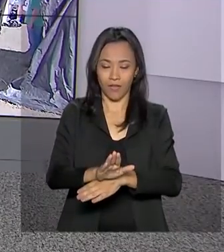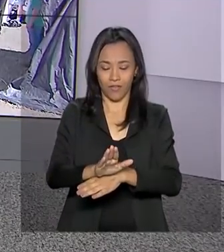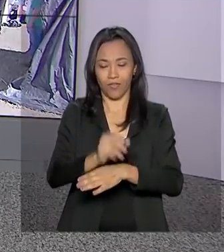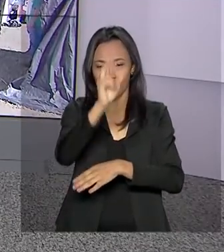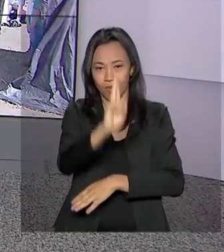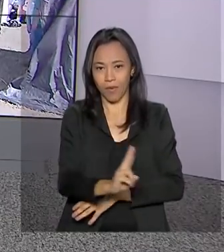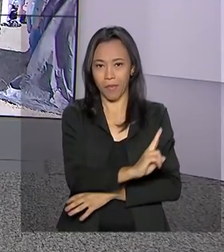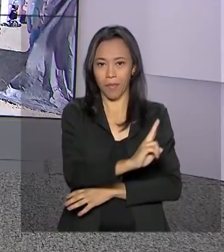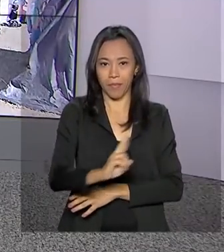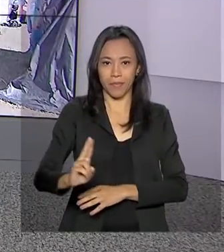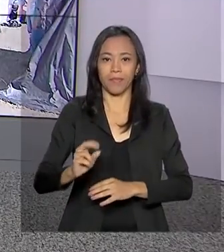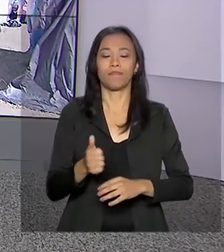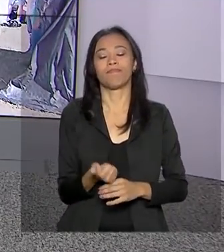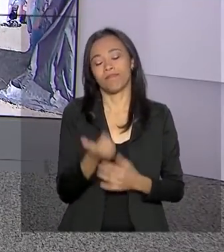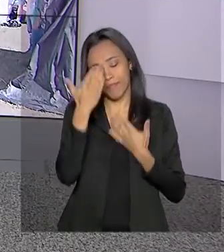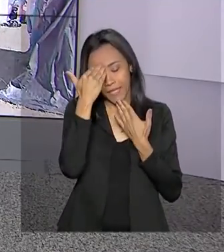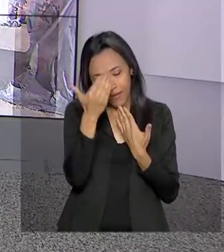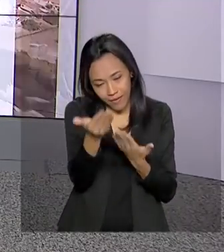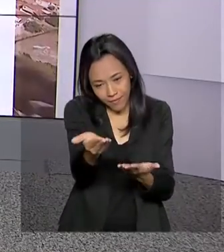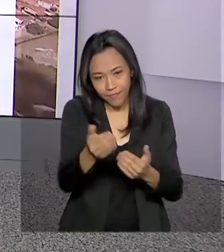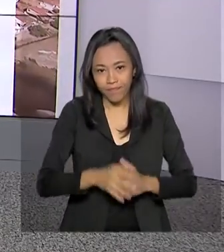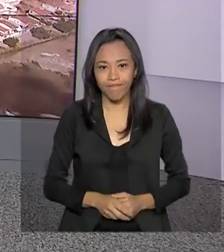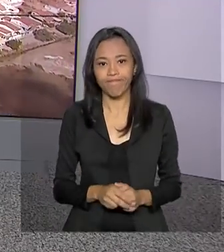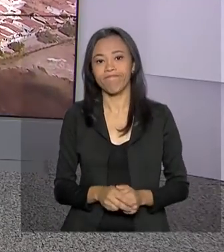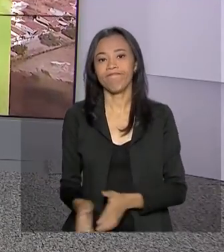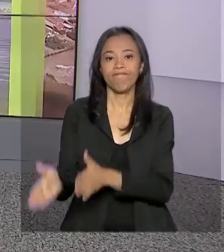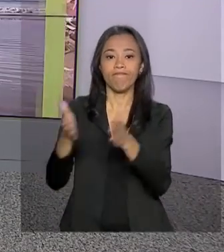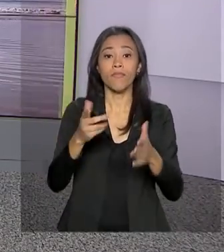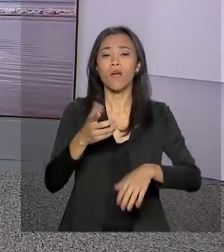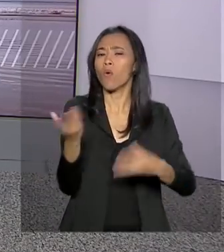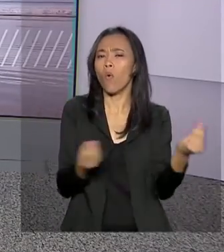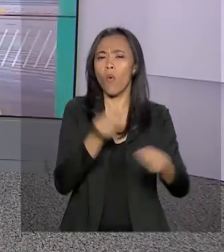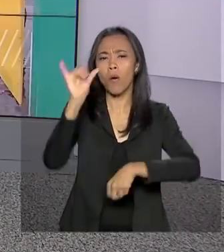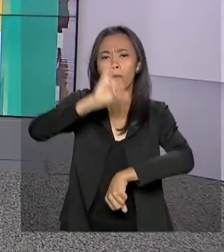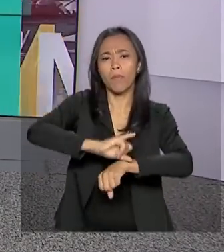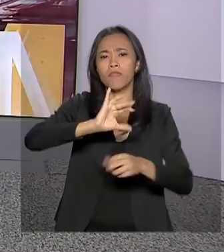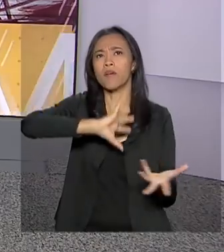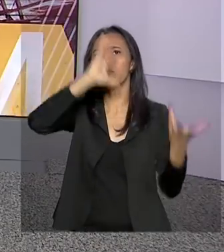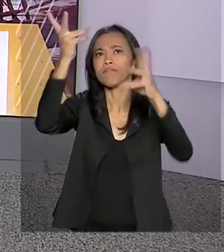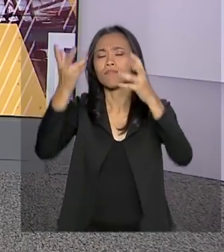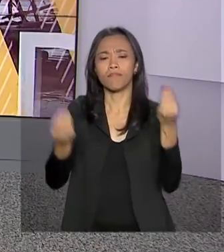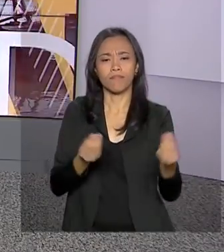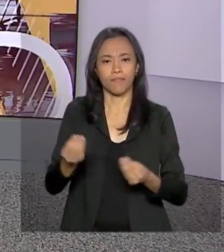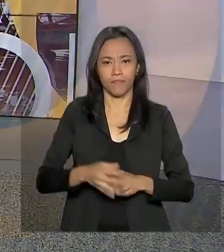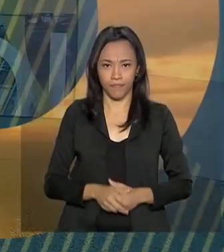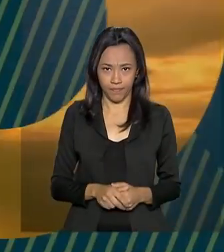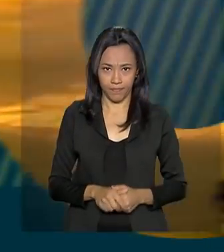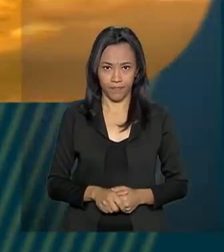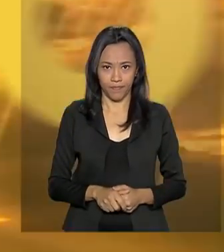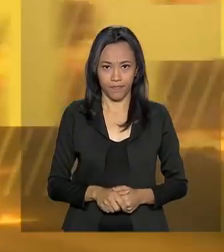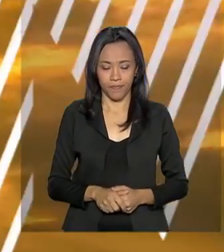esplanada. Obrigada, Cleide. E agora, a hora de saber como fica o tempo em algumas capitais.